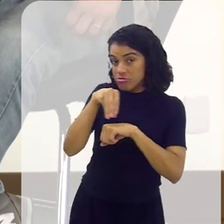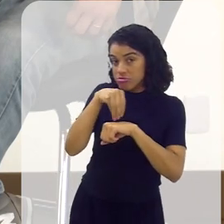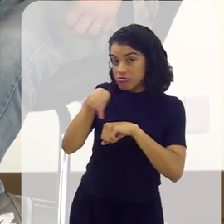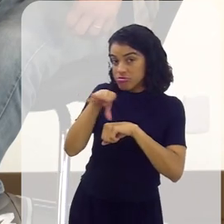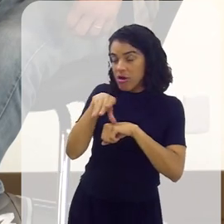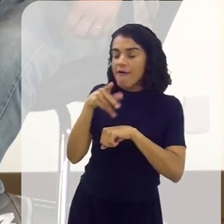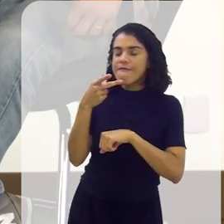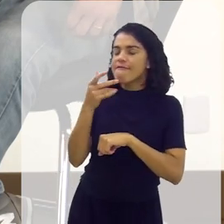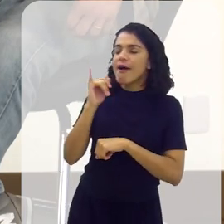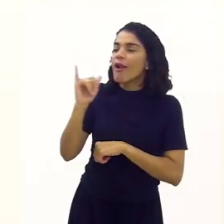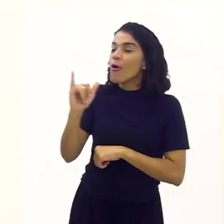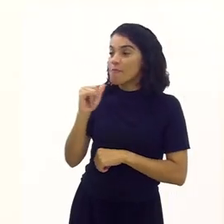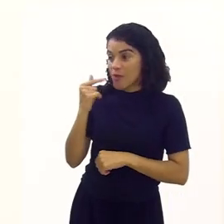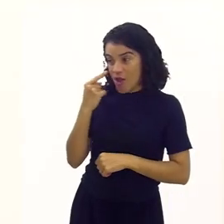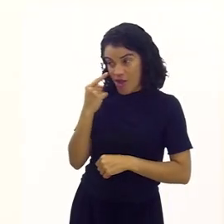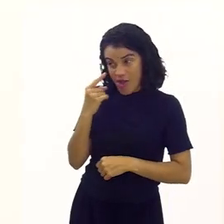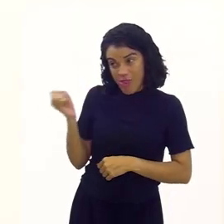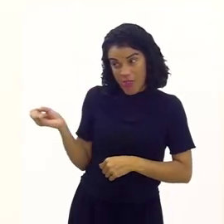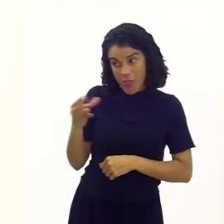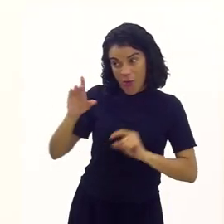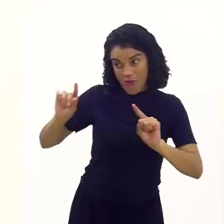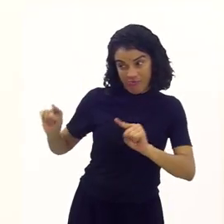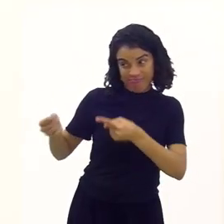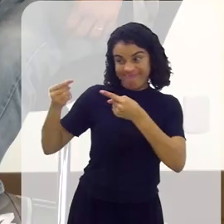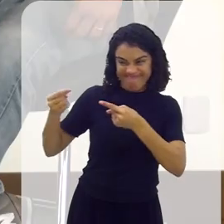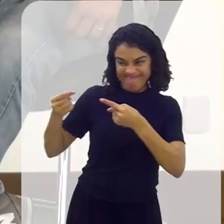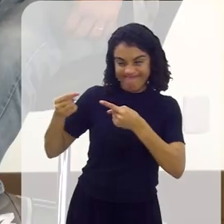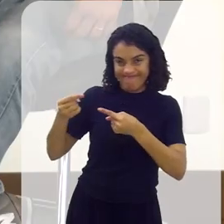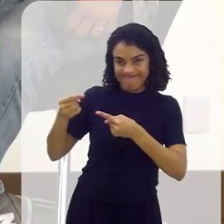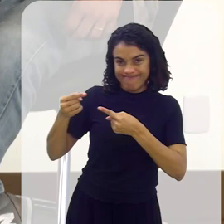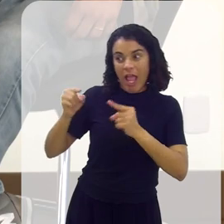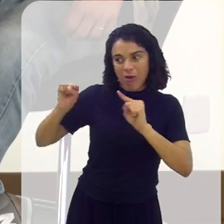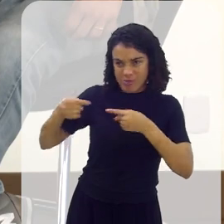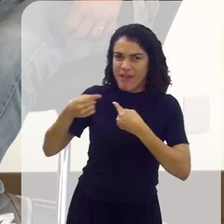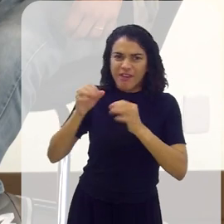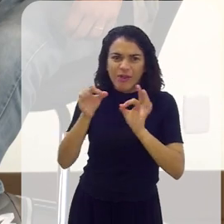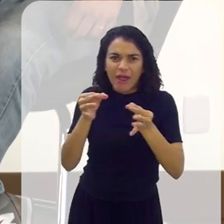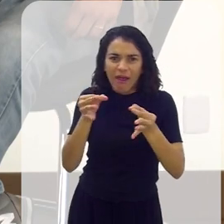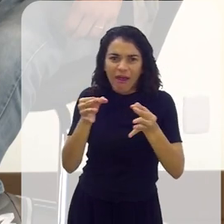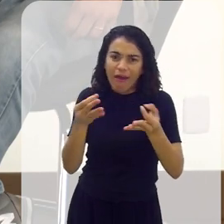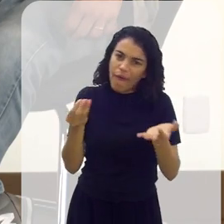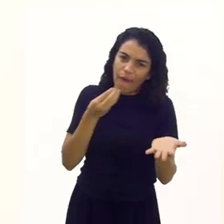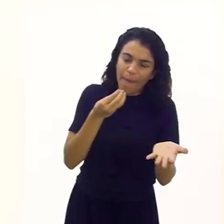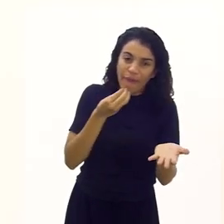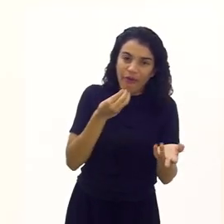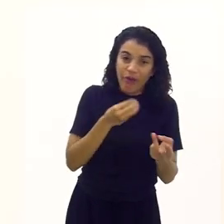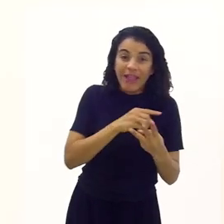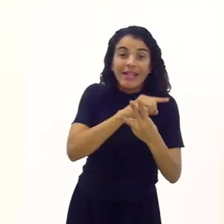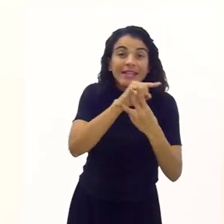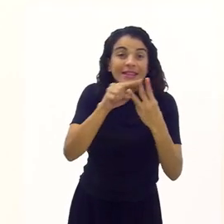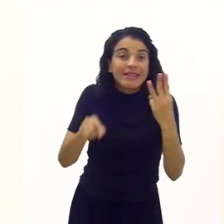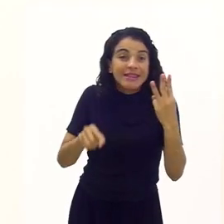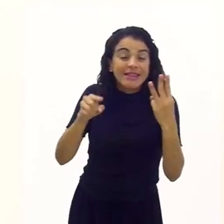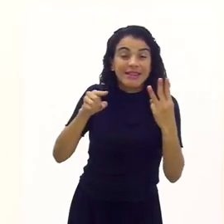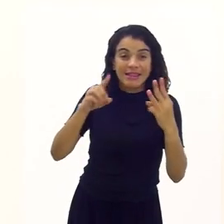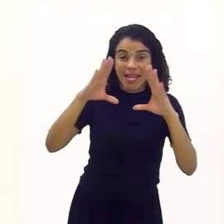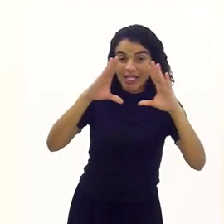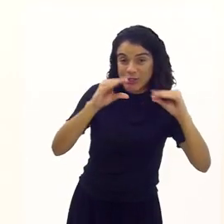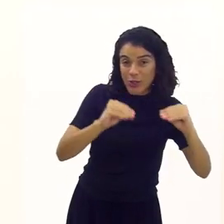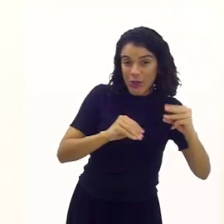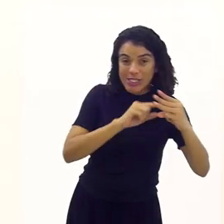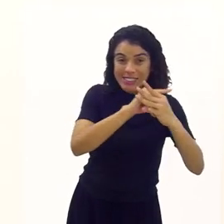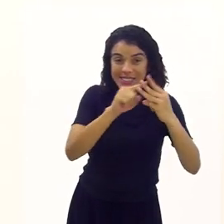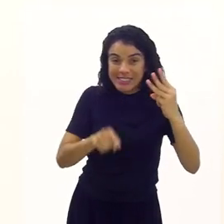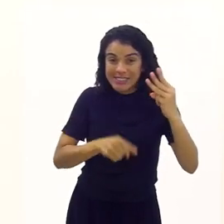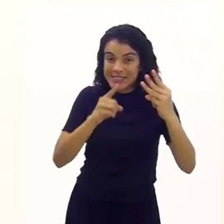e disseram assim, olha só, tem um novo desafio. Que é um desafio, né? São três noites e três